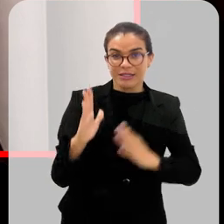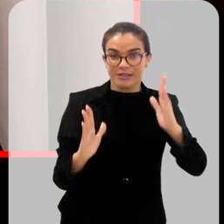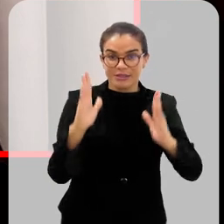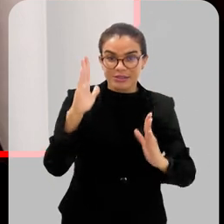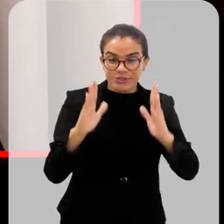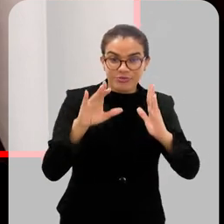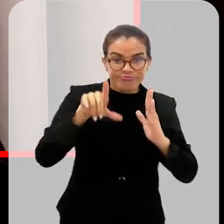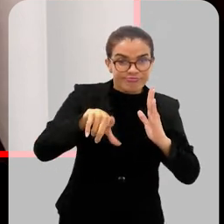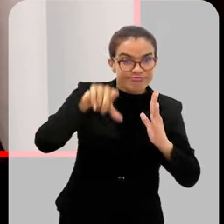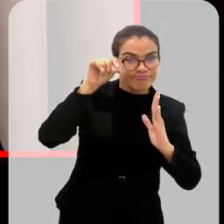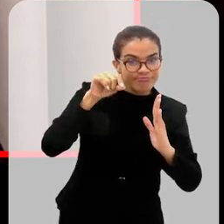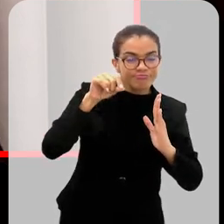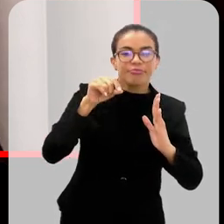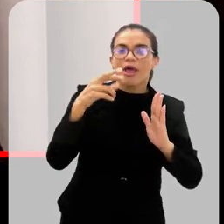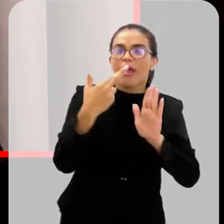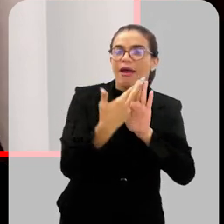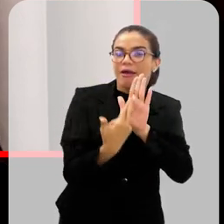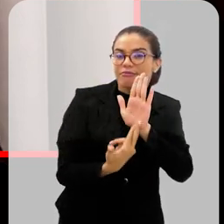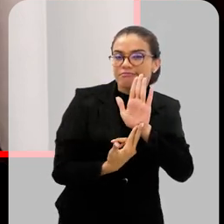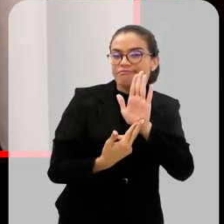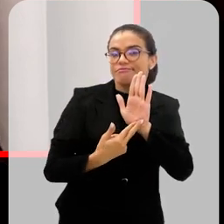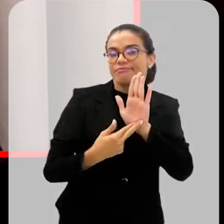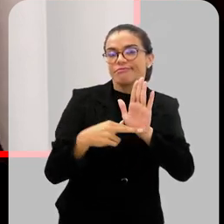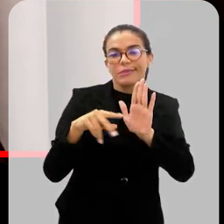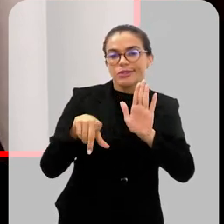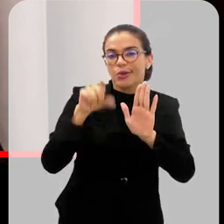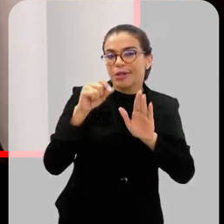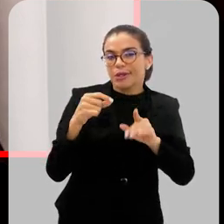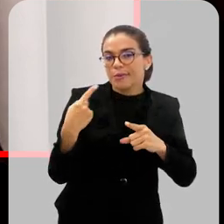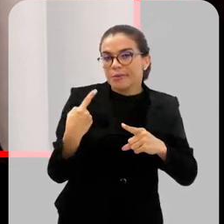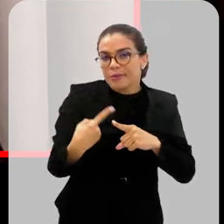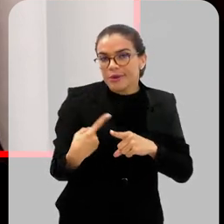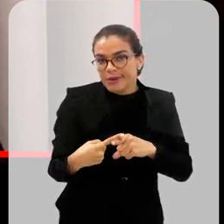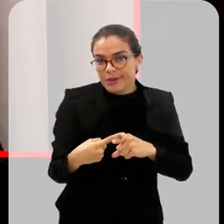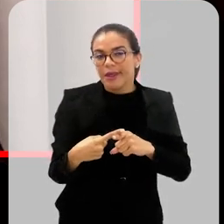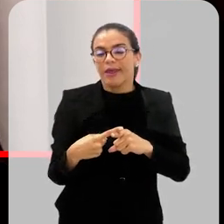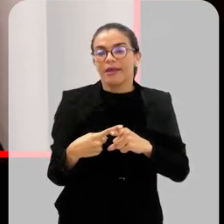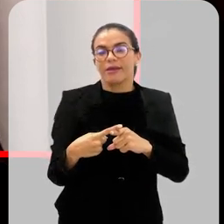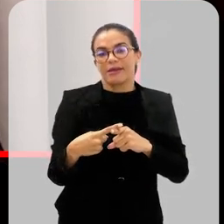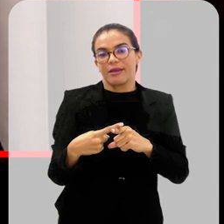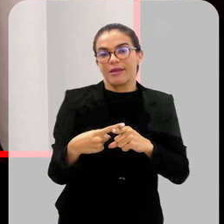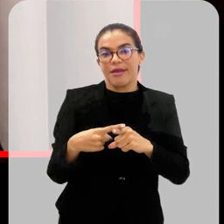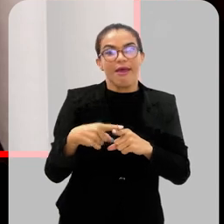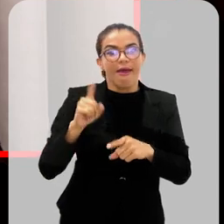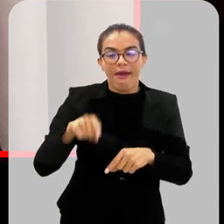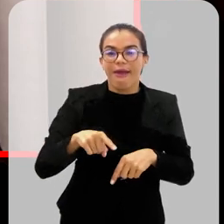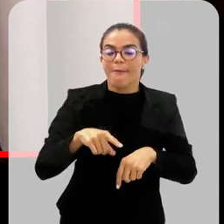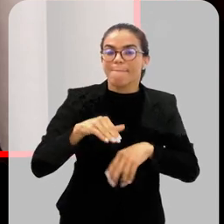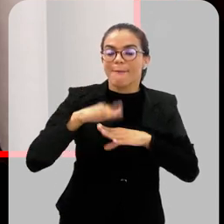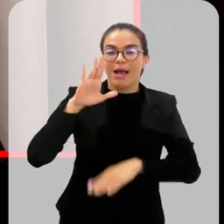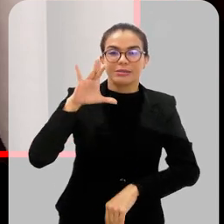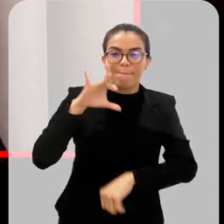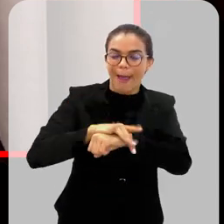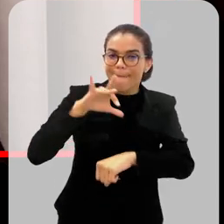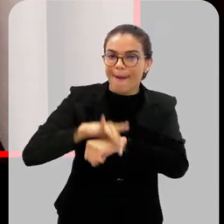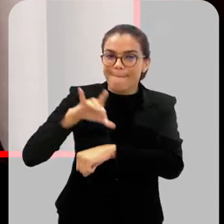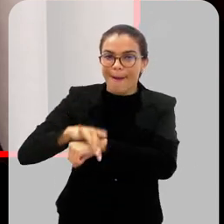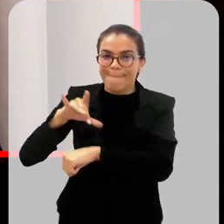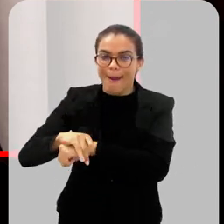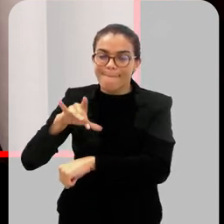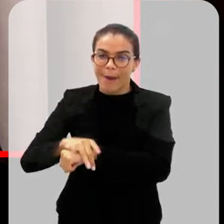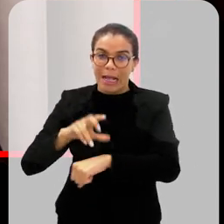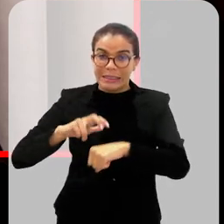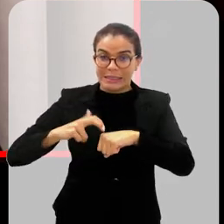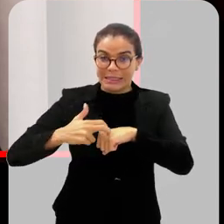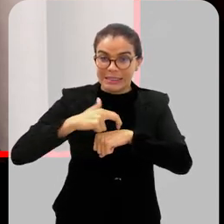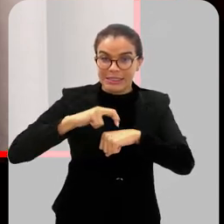foi definida por um critério técnico, então é uma faixa etária que é atingida, bastante atingida. Então, para